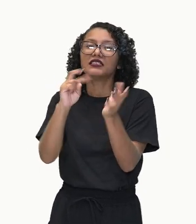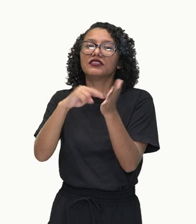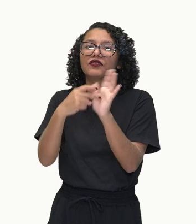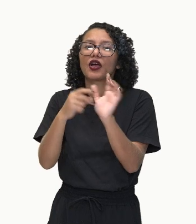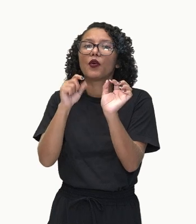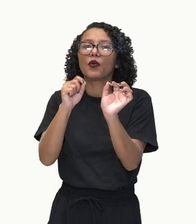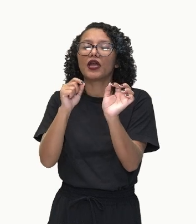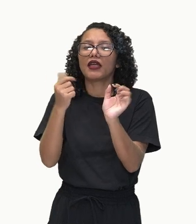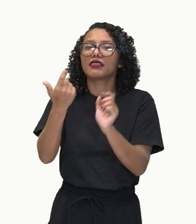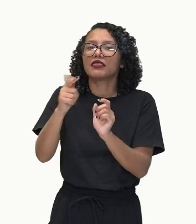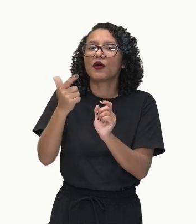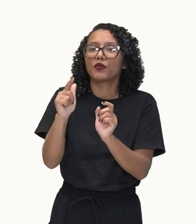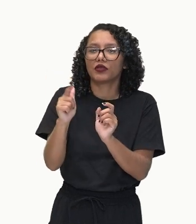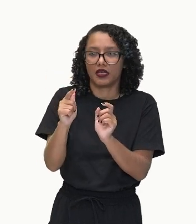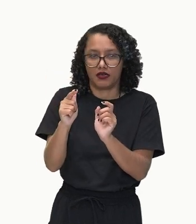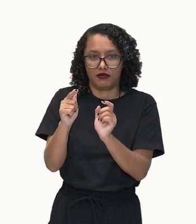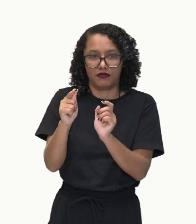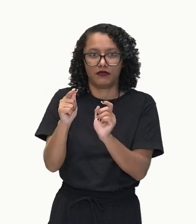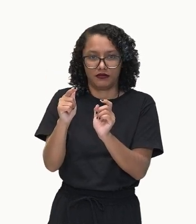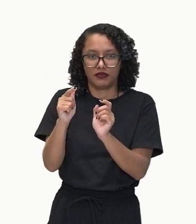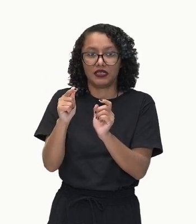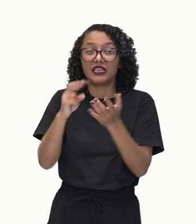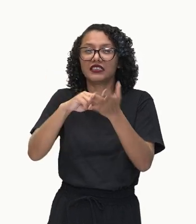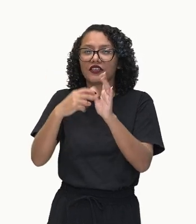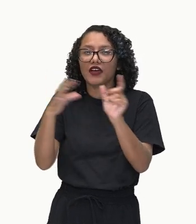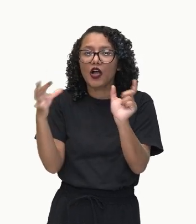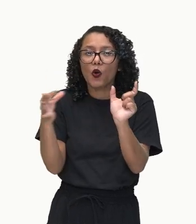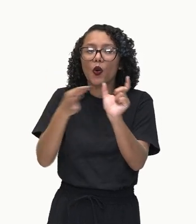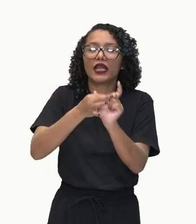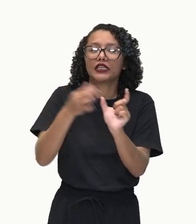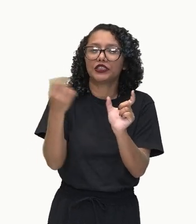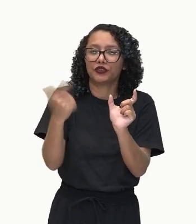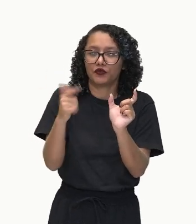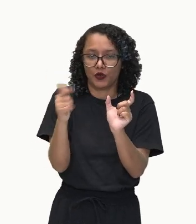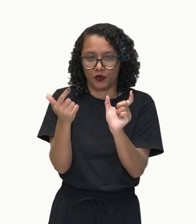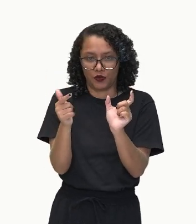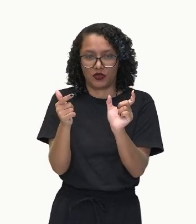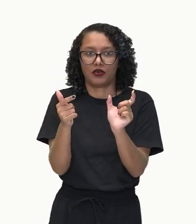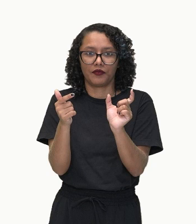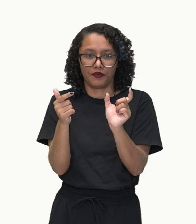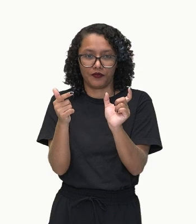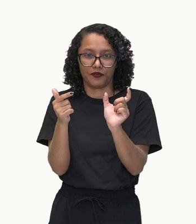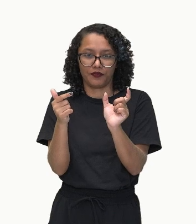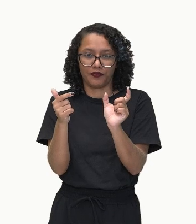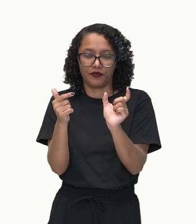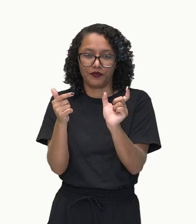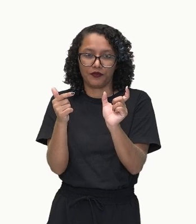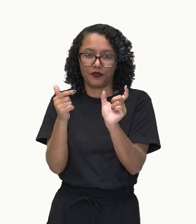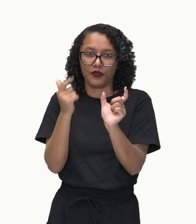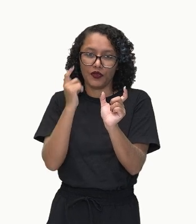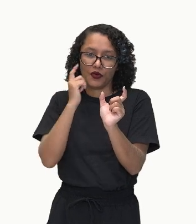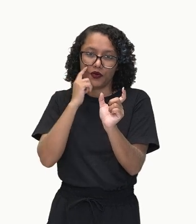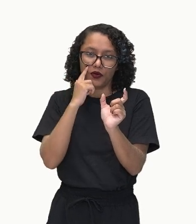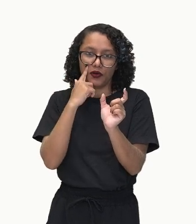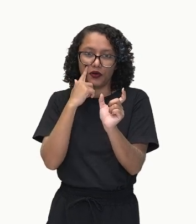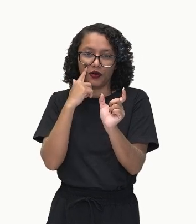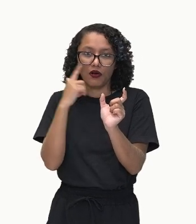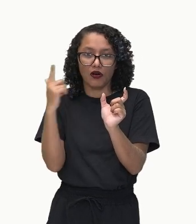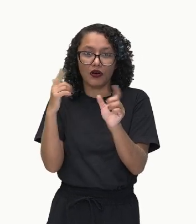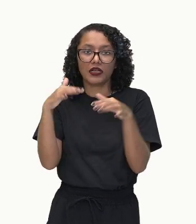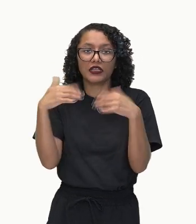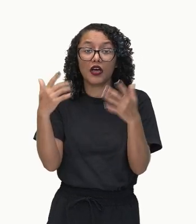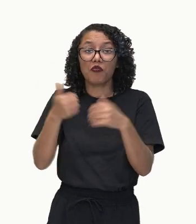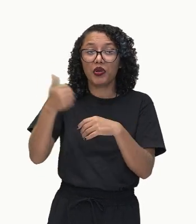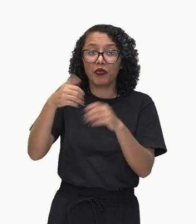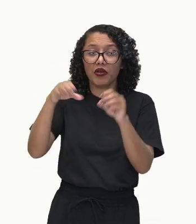Se é assindética, é porque não tem síndeto. Não tem conjunção. Aí nós temos aqui, ó. Tá aqui, ela não tem conjunção, a